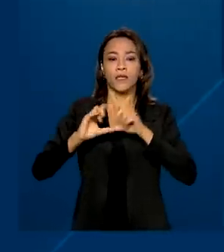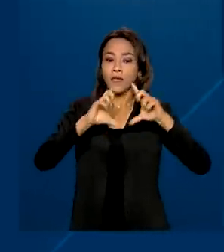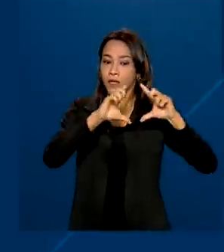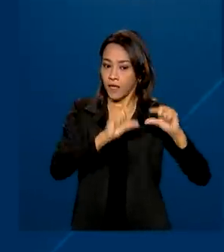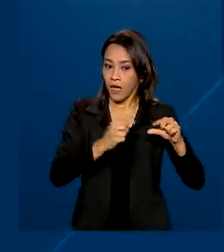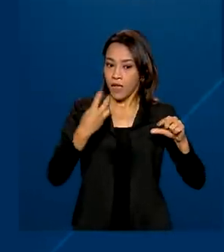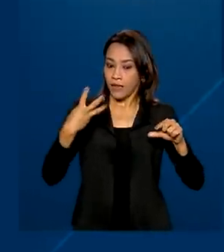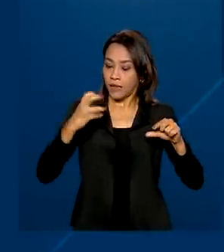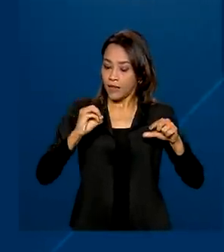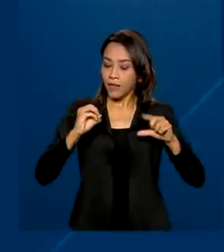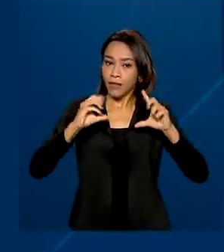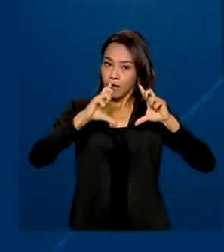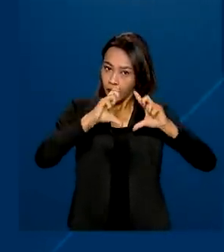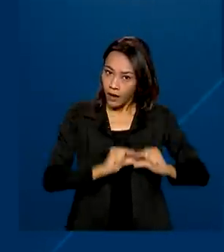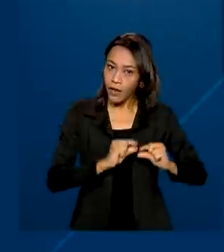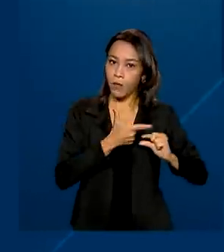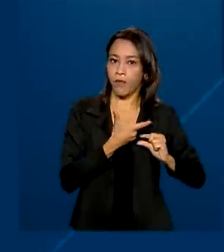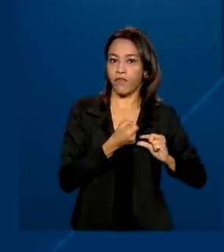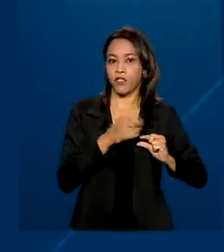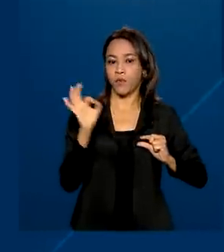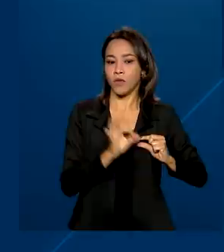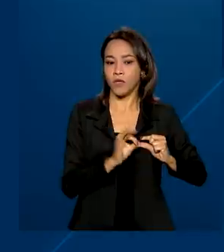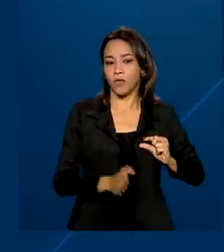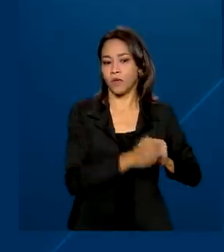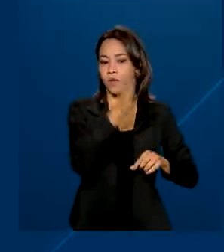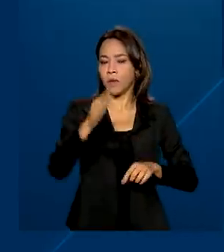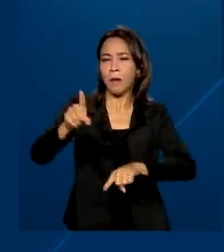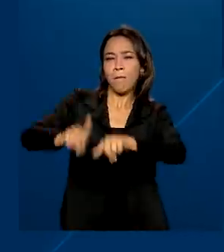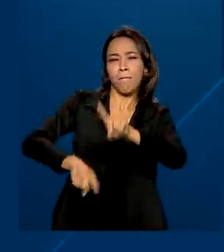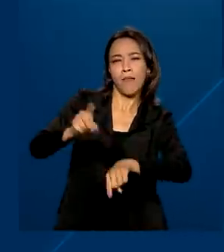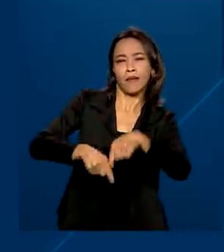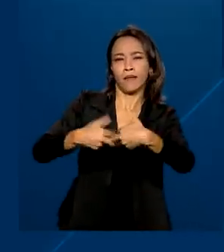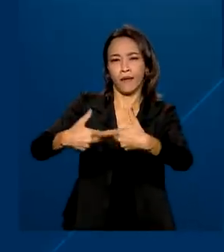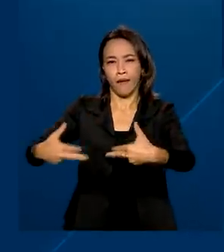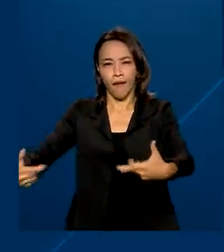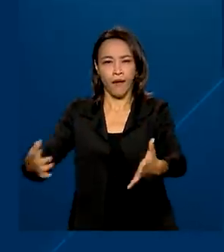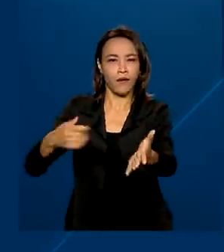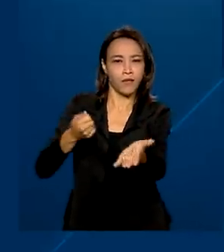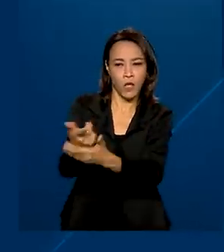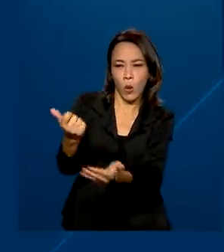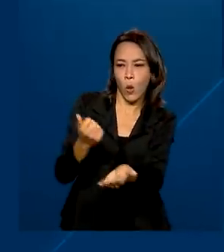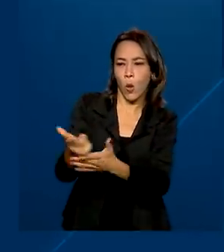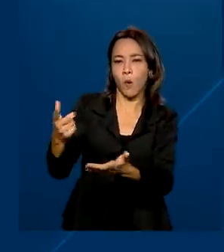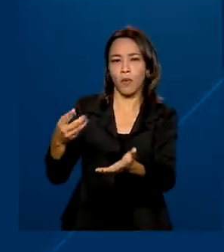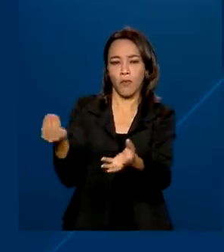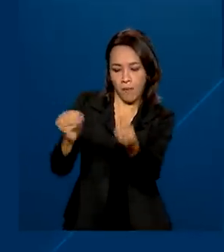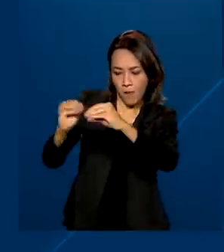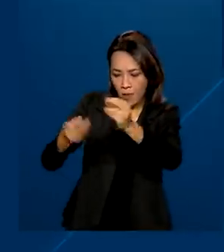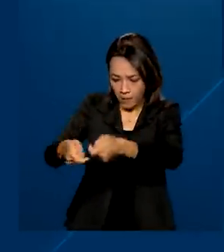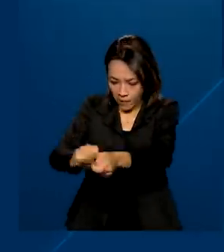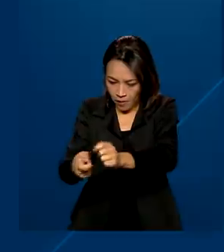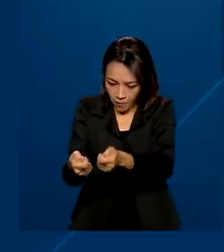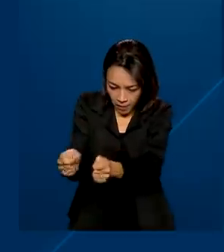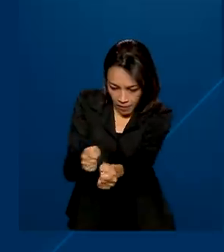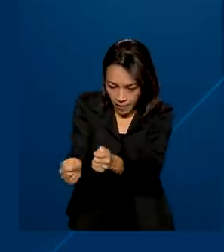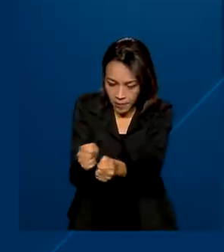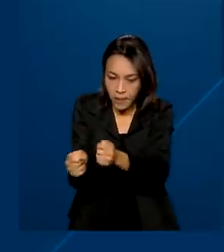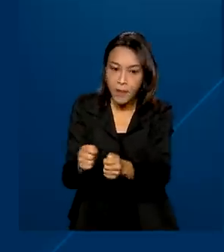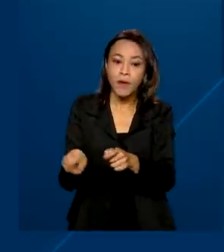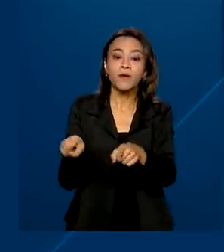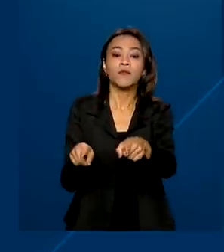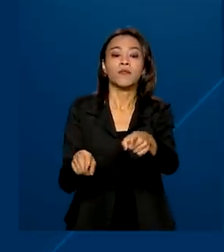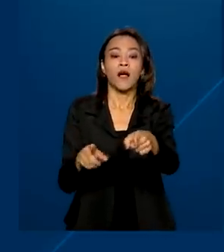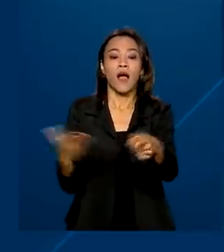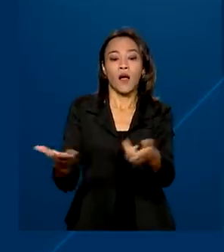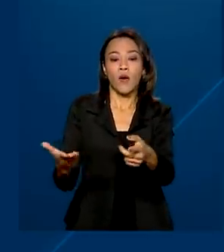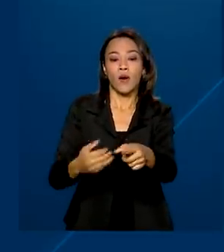30 para 20%. No caso de partes e acessórios dos consoles e das máquinas de jogos de vídeo, a alíquota vai passar de